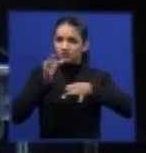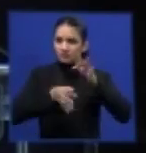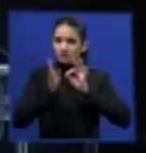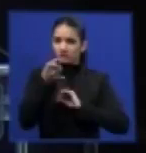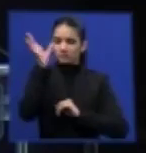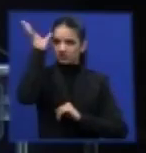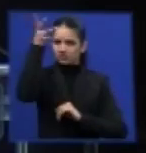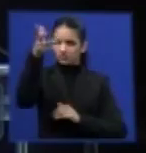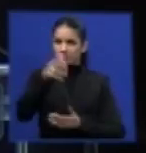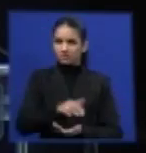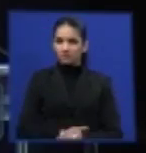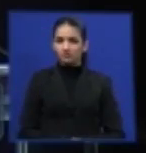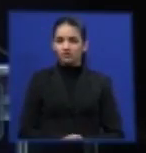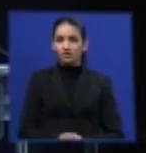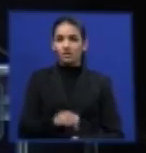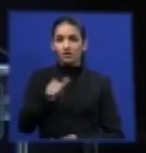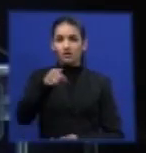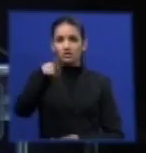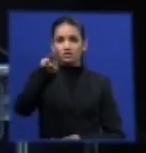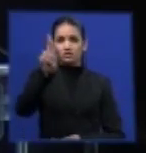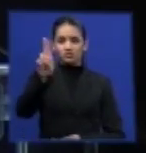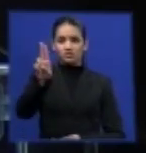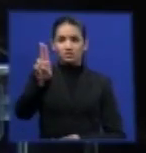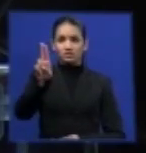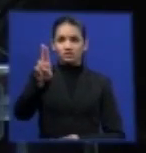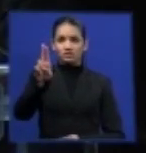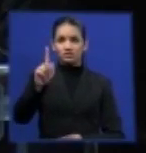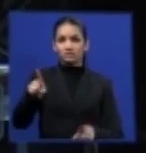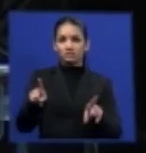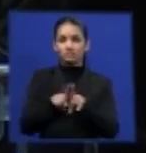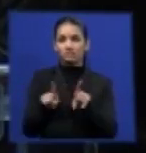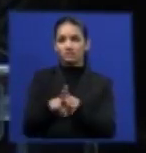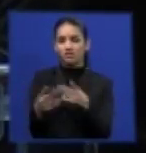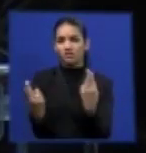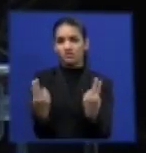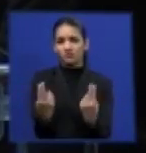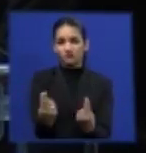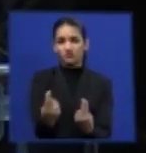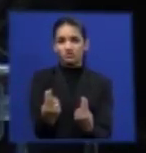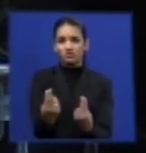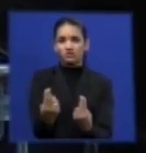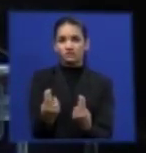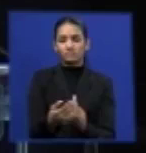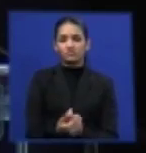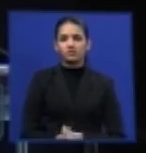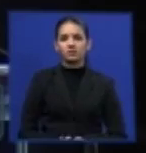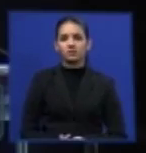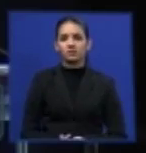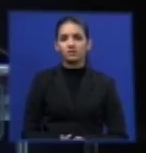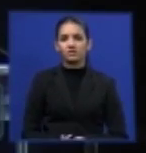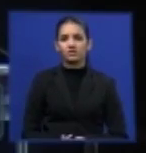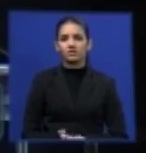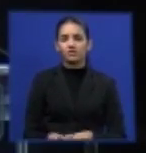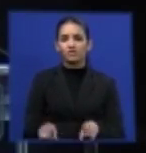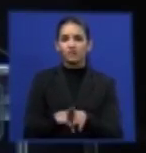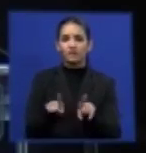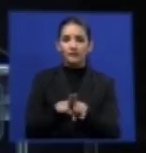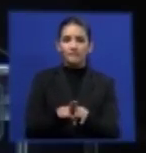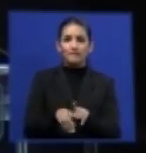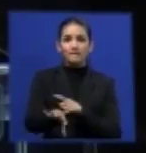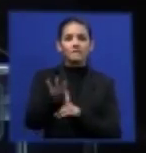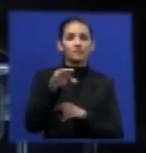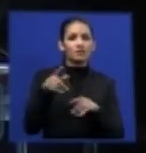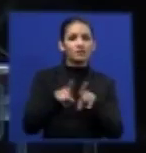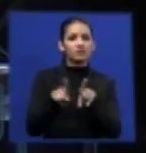E a AGU, simultaneamente, a elenca entre as decisões que toma como